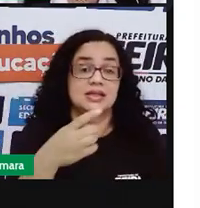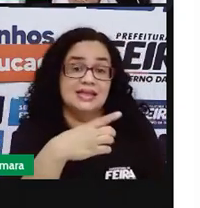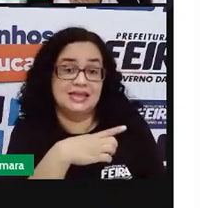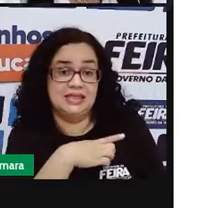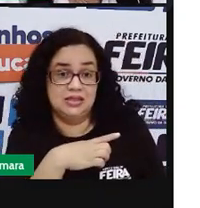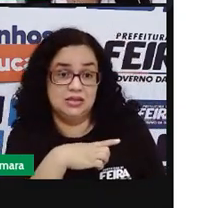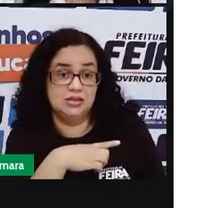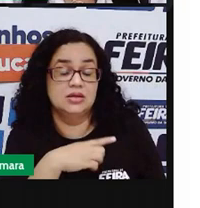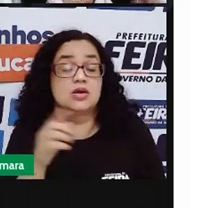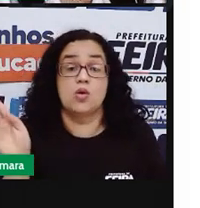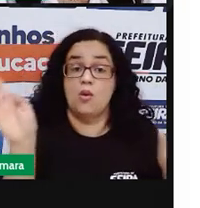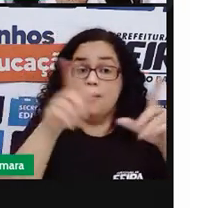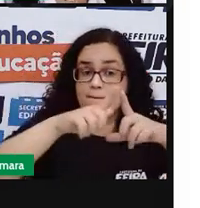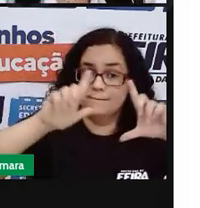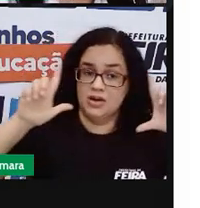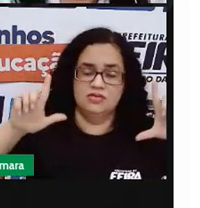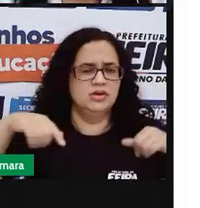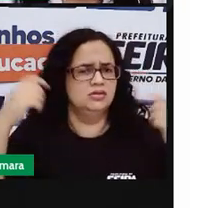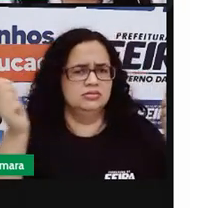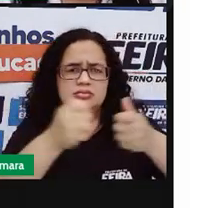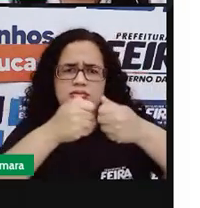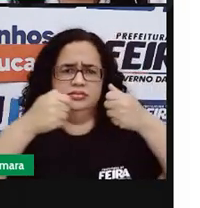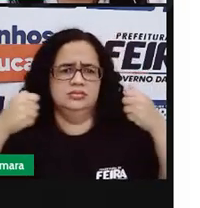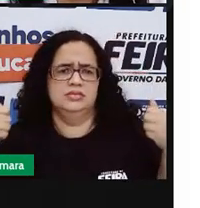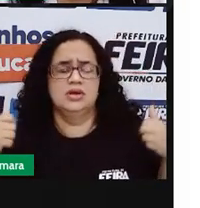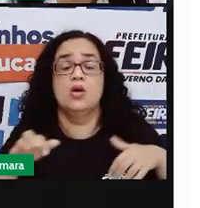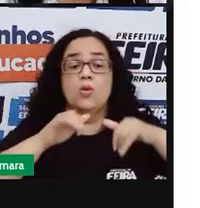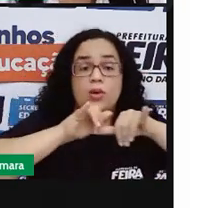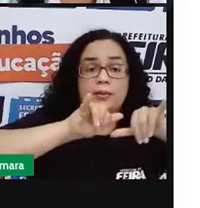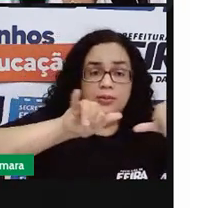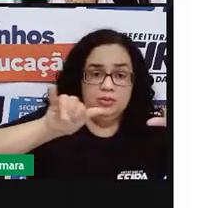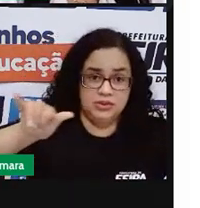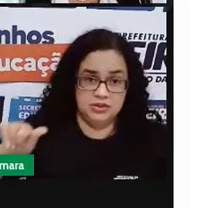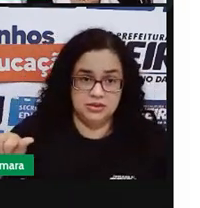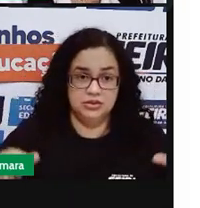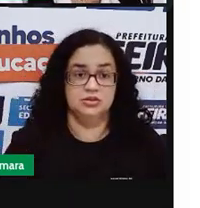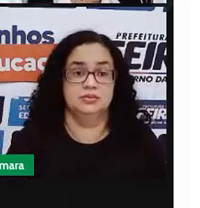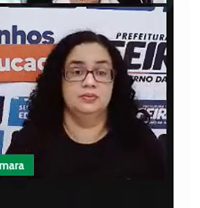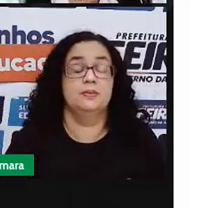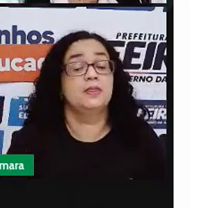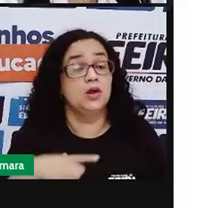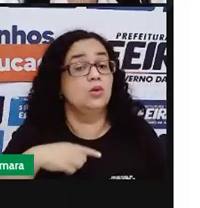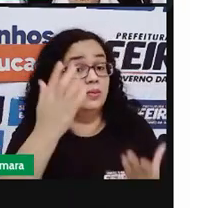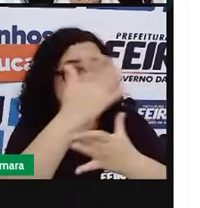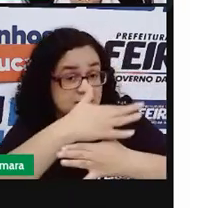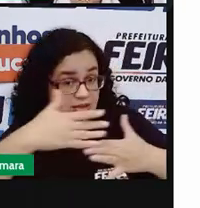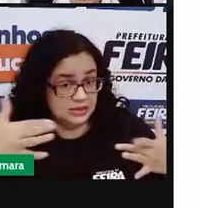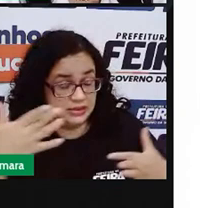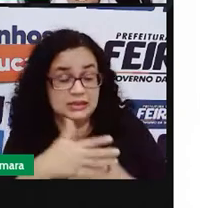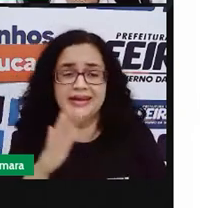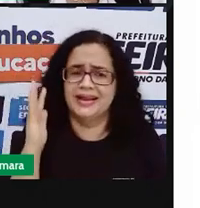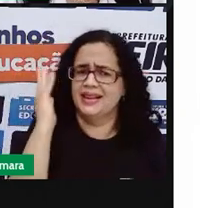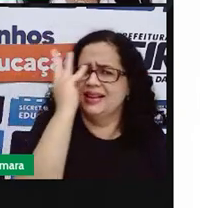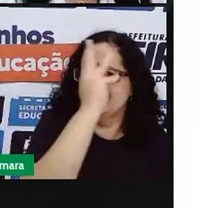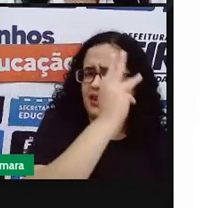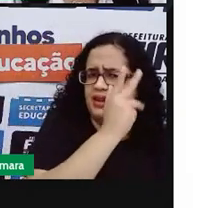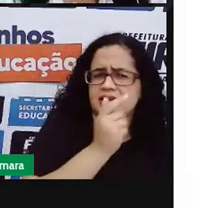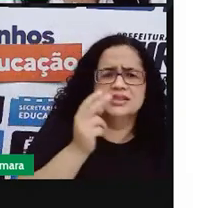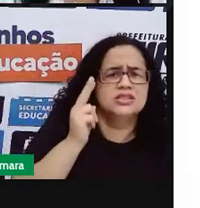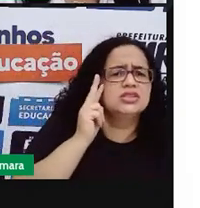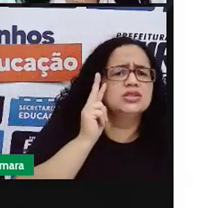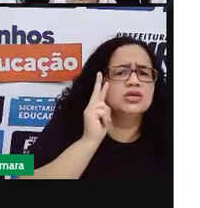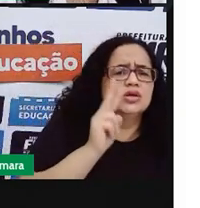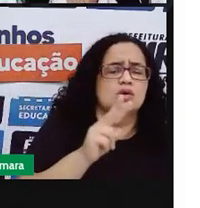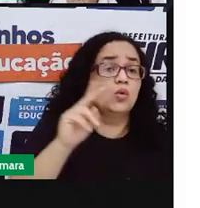um panfleto, um cartaz, uma publicidade. Uma cidade tão linda de se ver